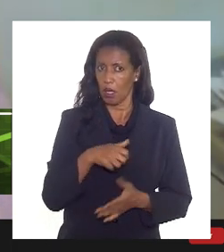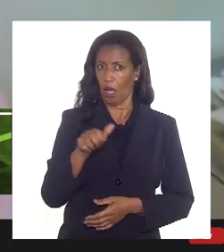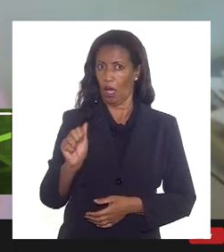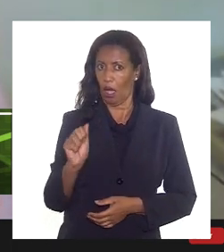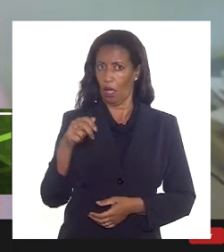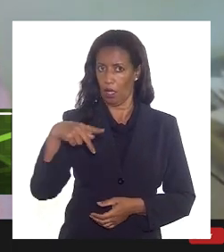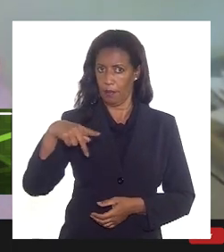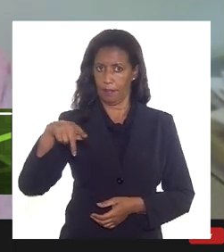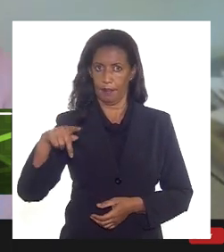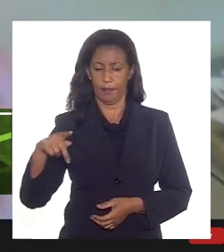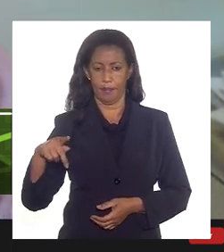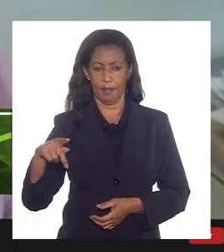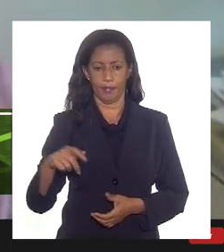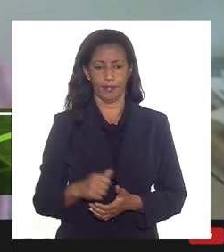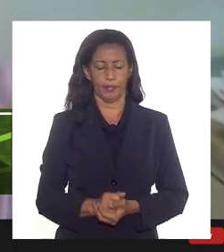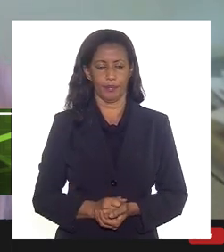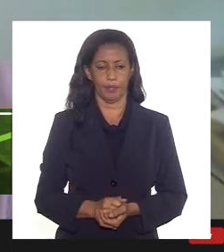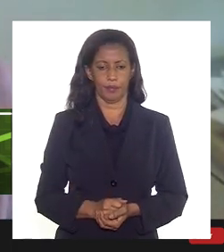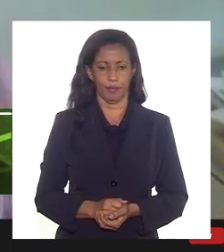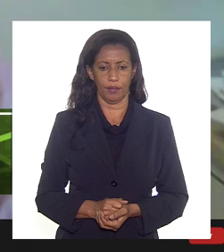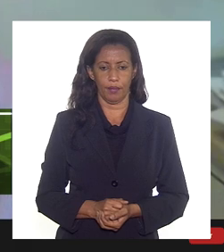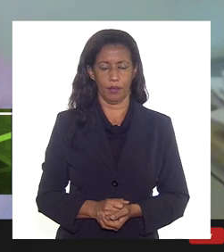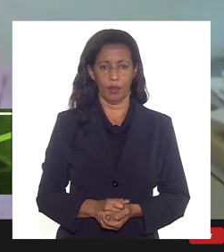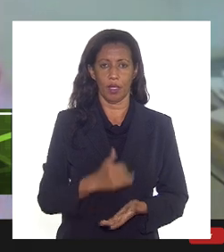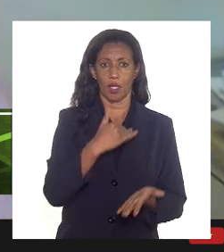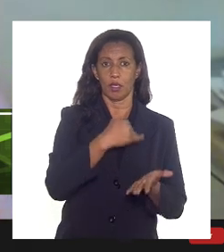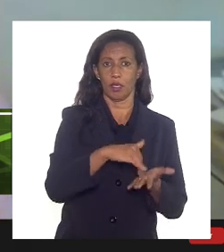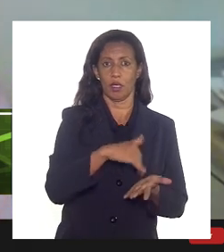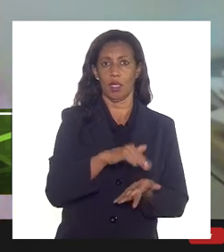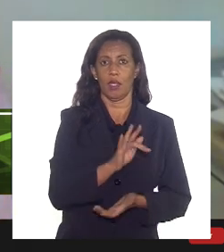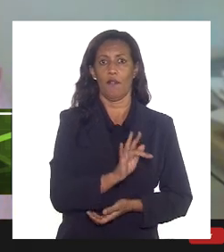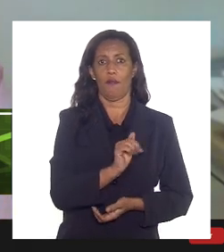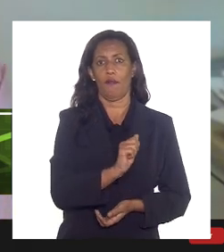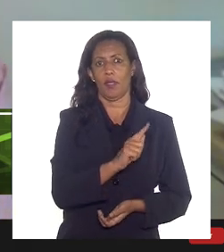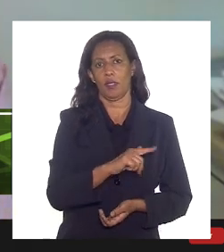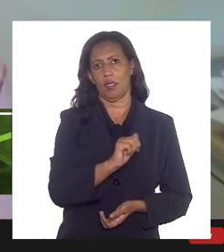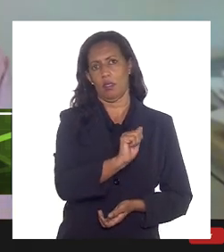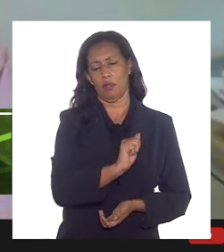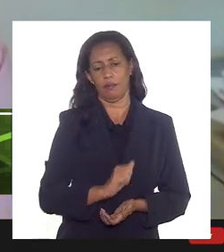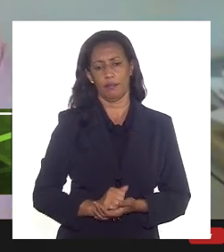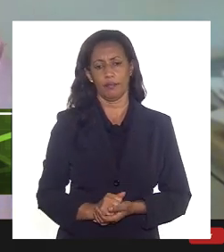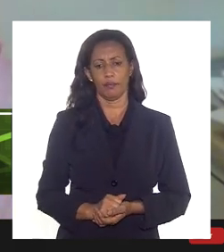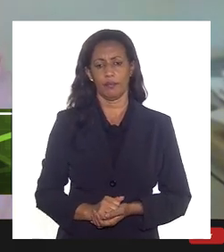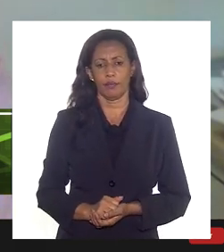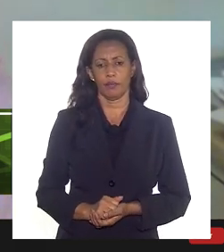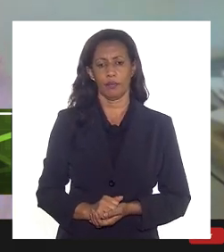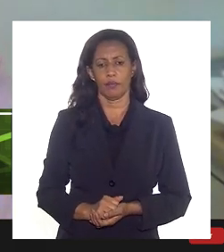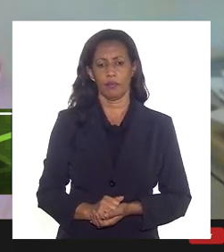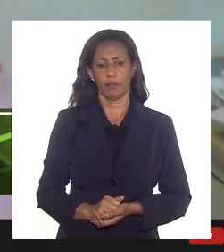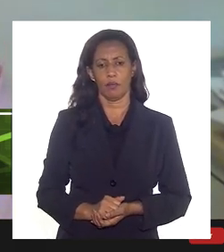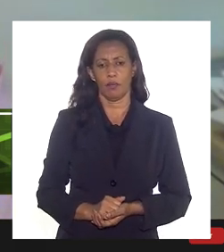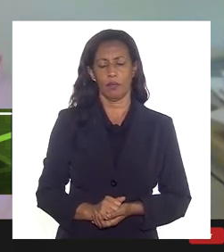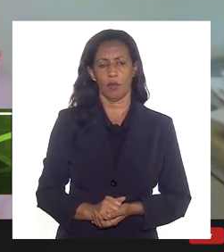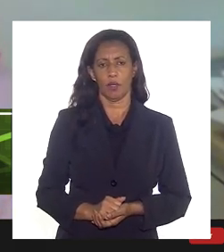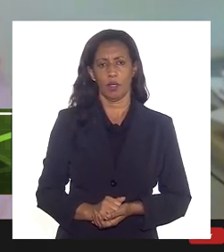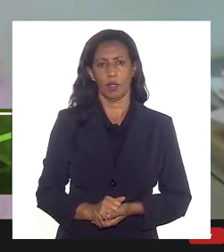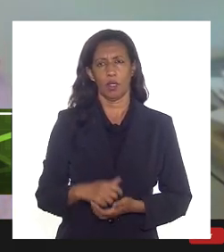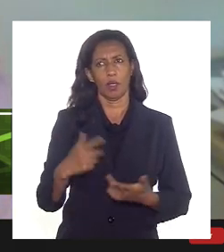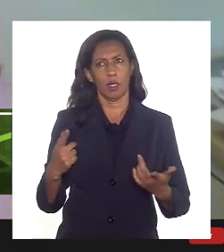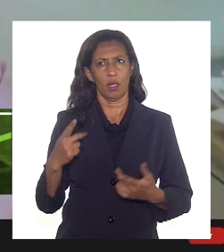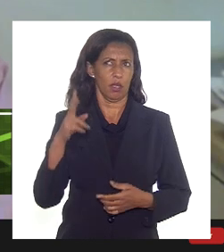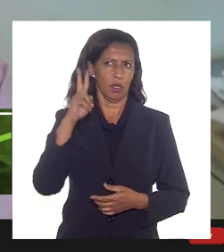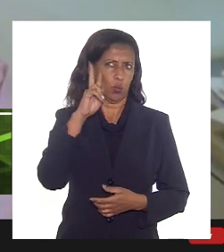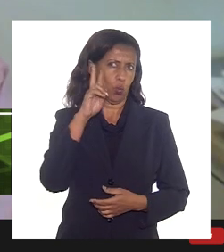e a Secretaria de Fazenda, que só na próxima segunda ou na